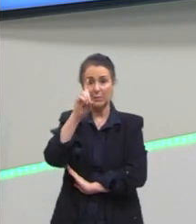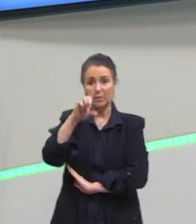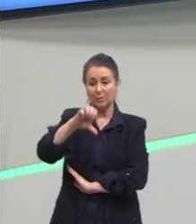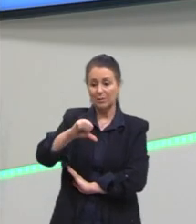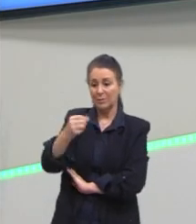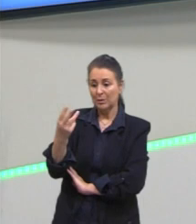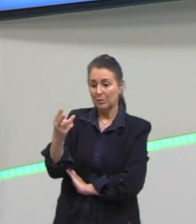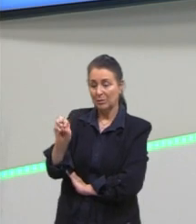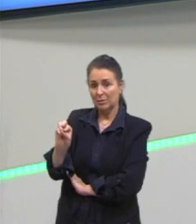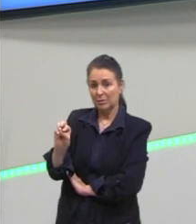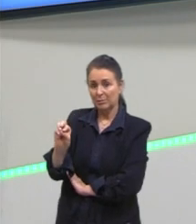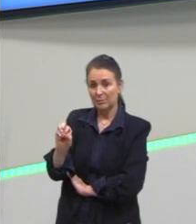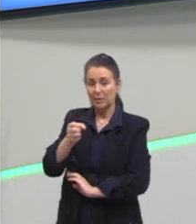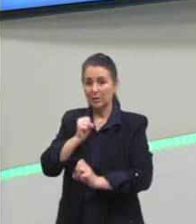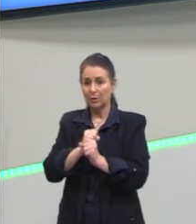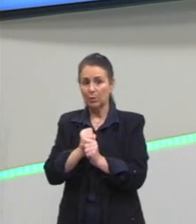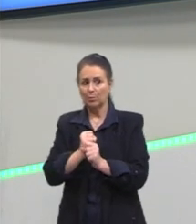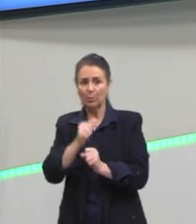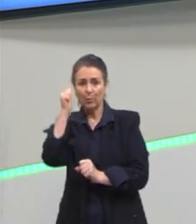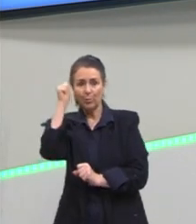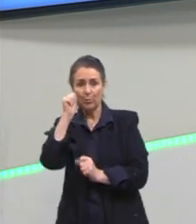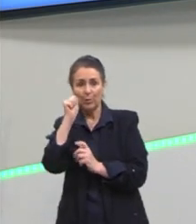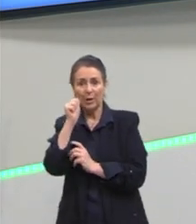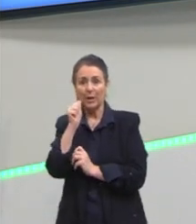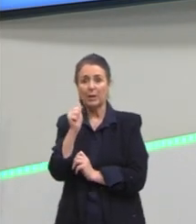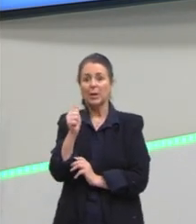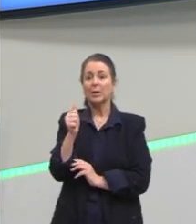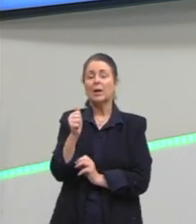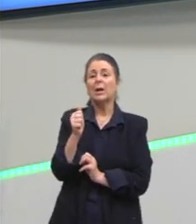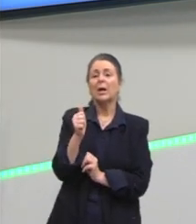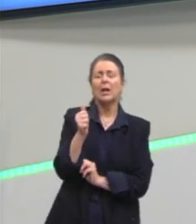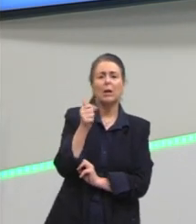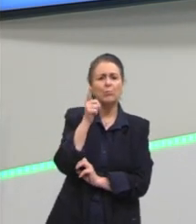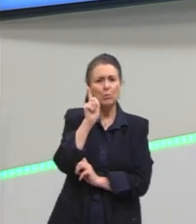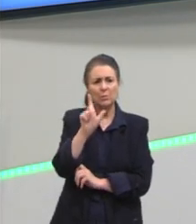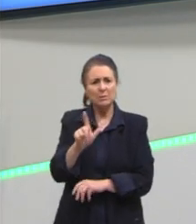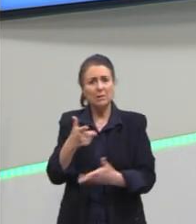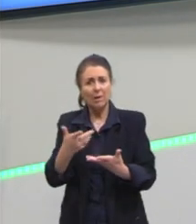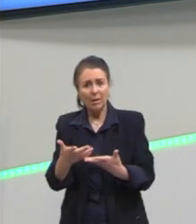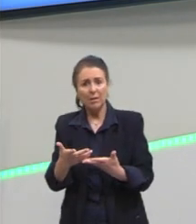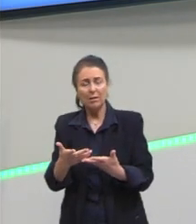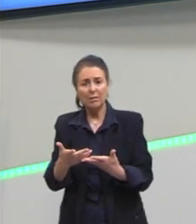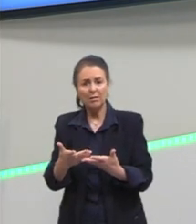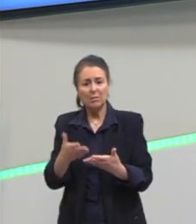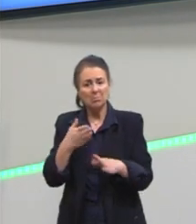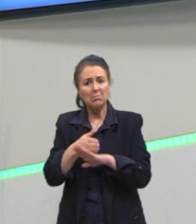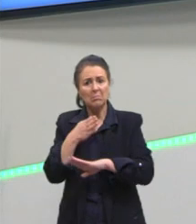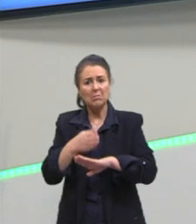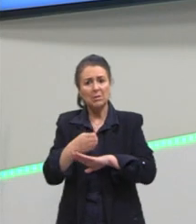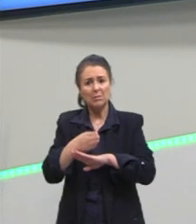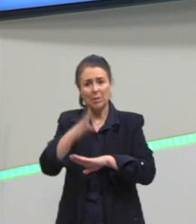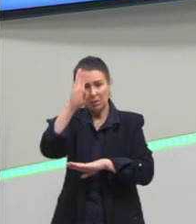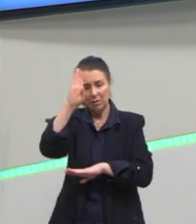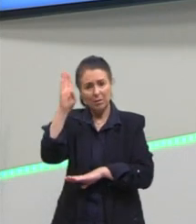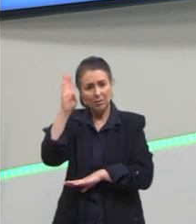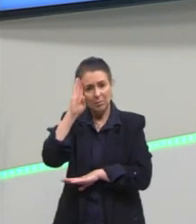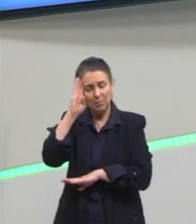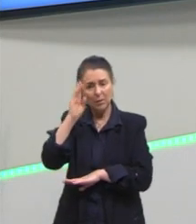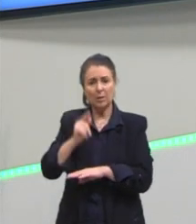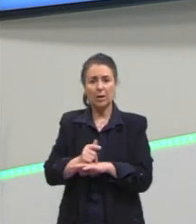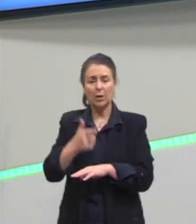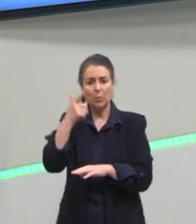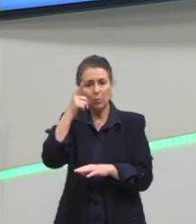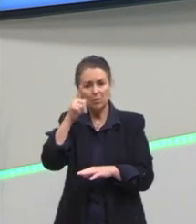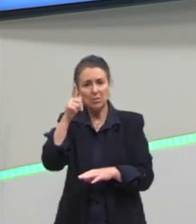1930, olha como uma mulher consegue chegar a ser ouvida apenas nessa época, né, e ser teorizada e